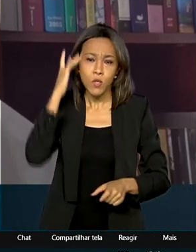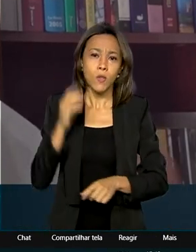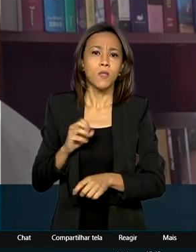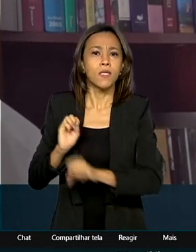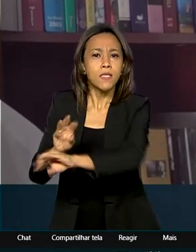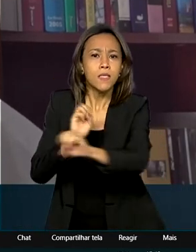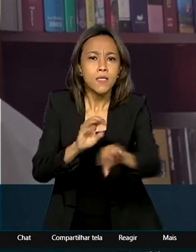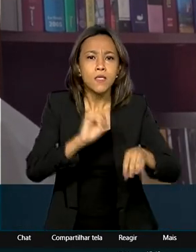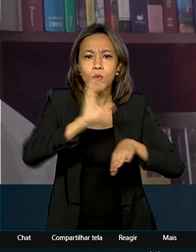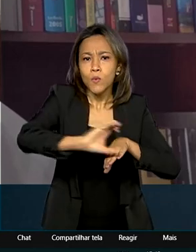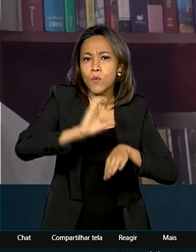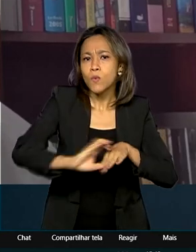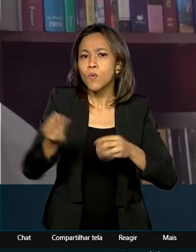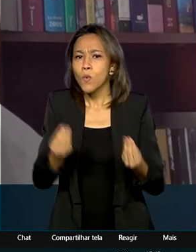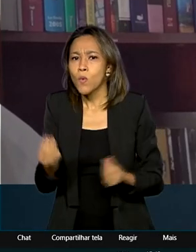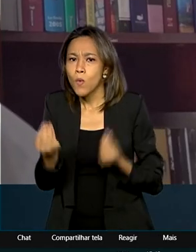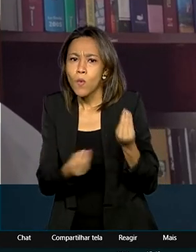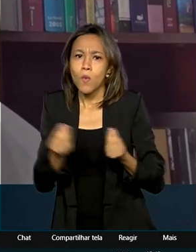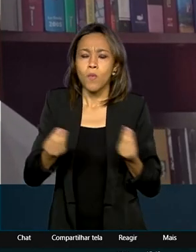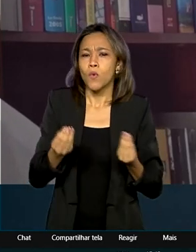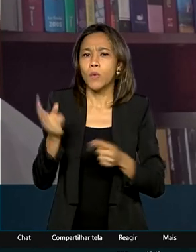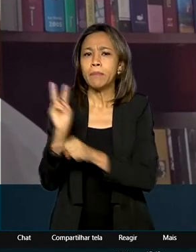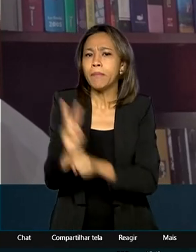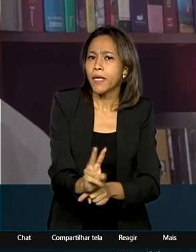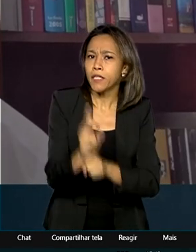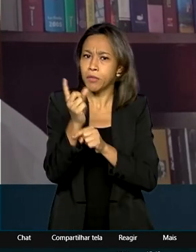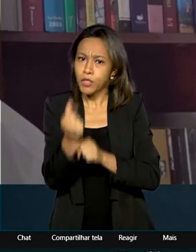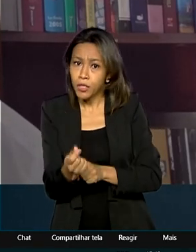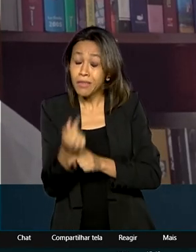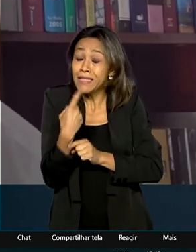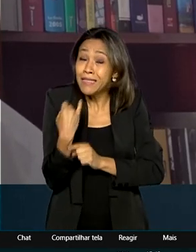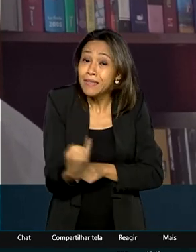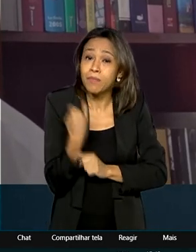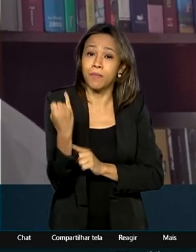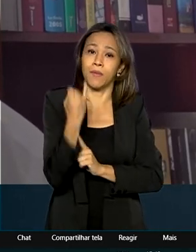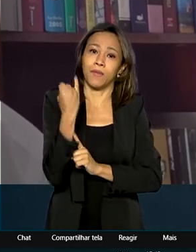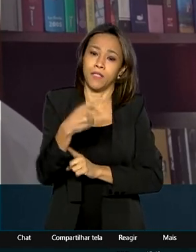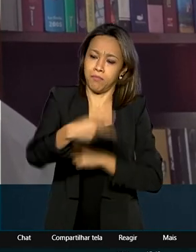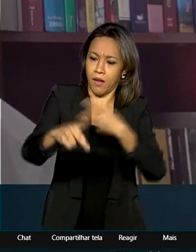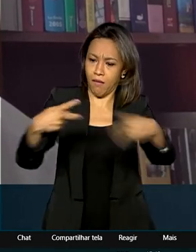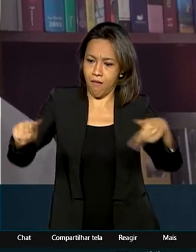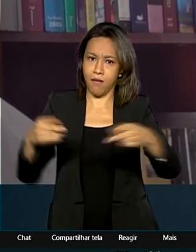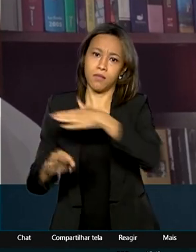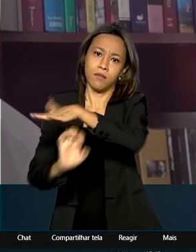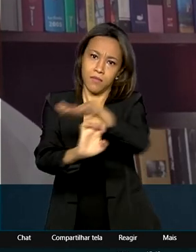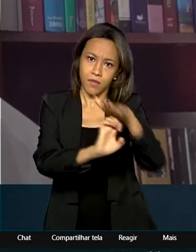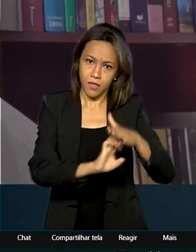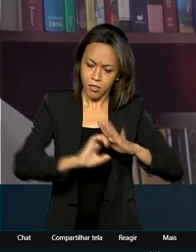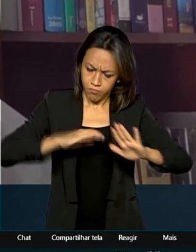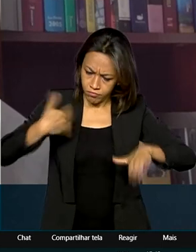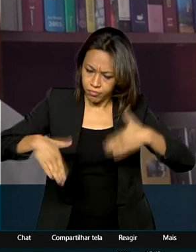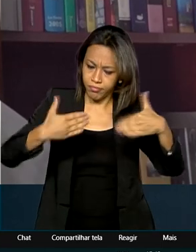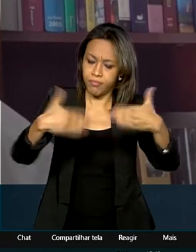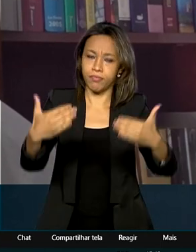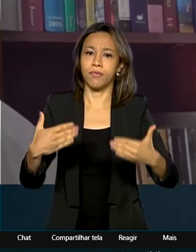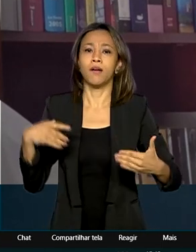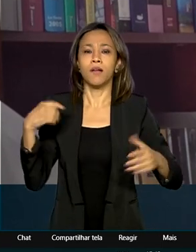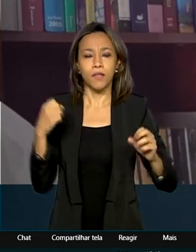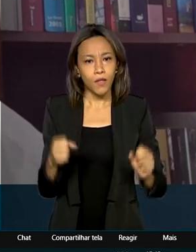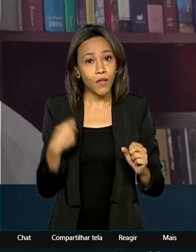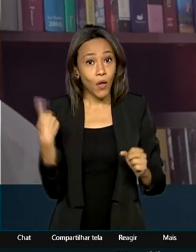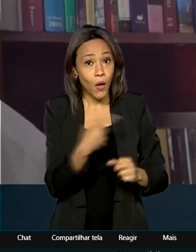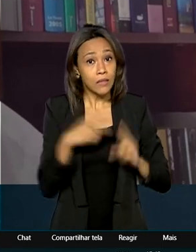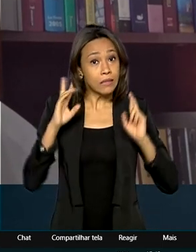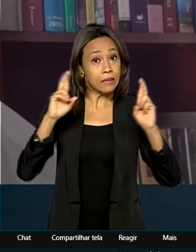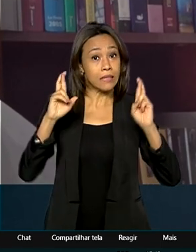através do crédito tão necessário para o micro e pequena empresa desenvolver, nós esperamos chegar nesses